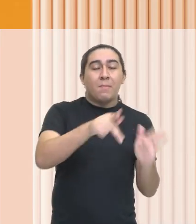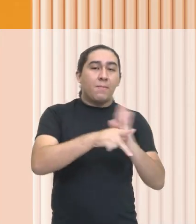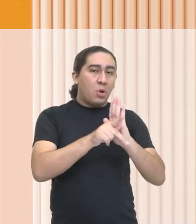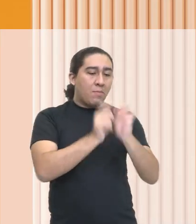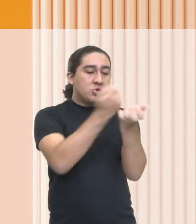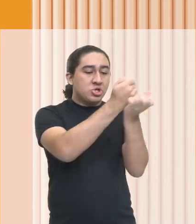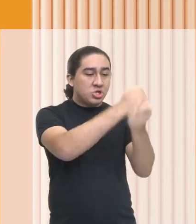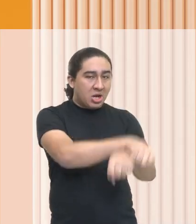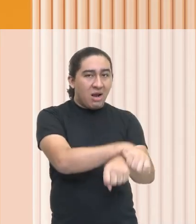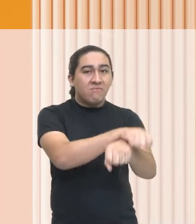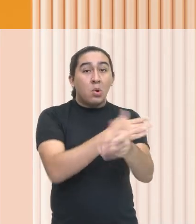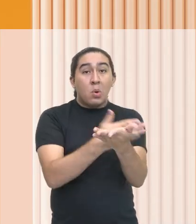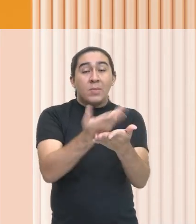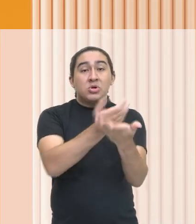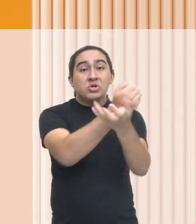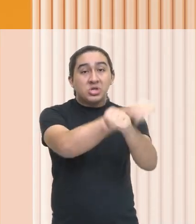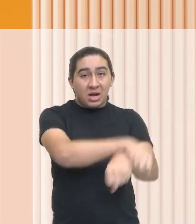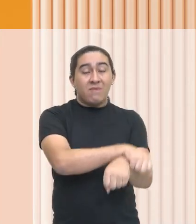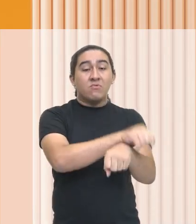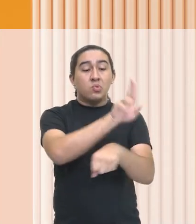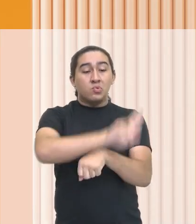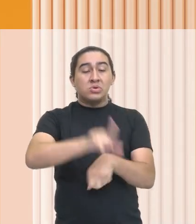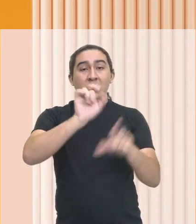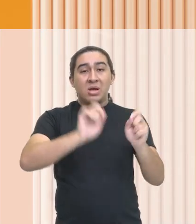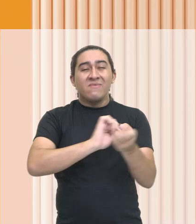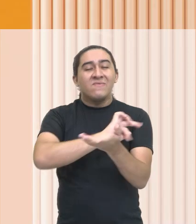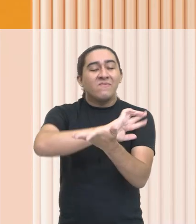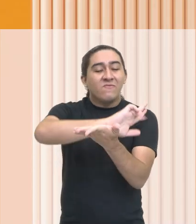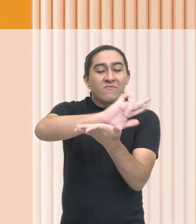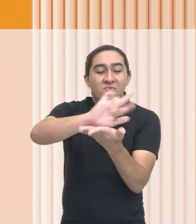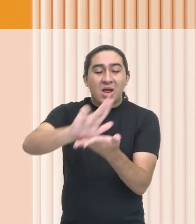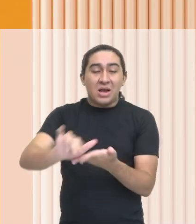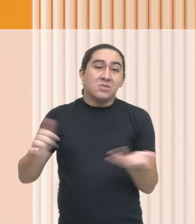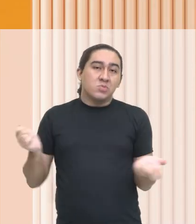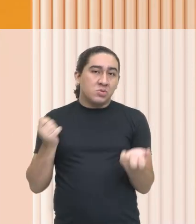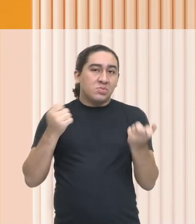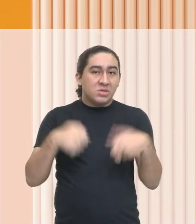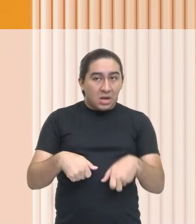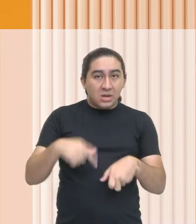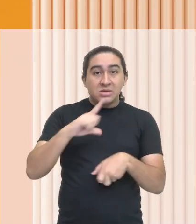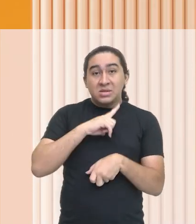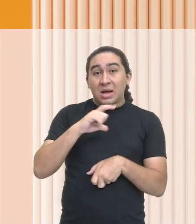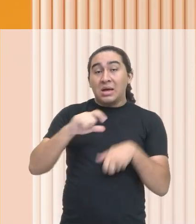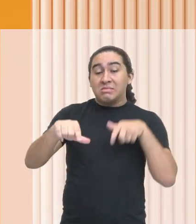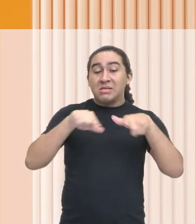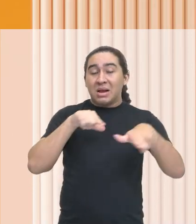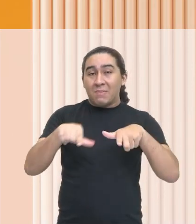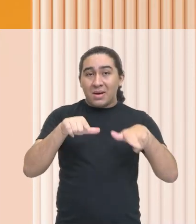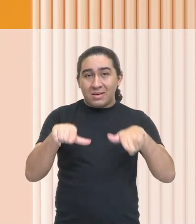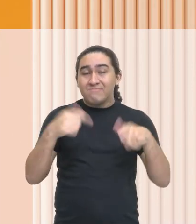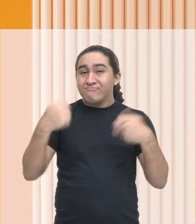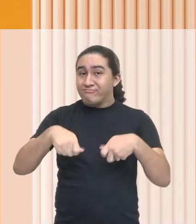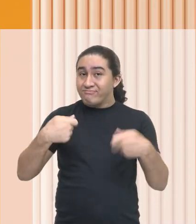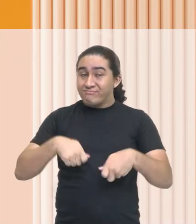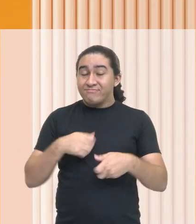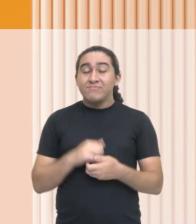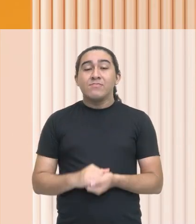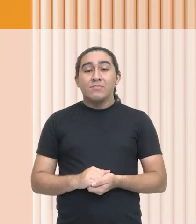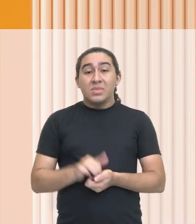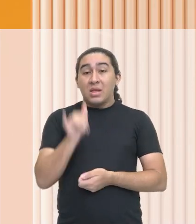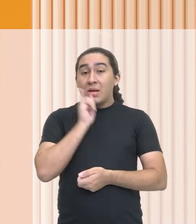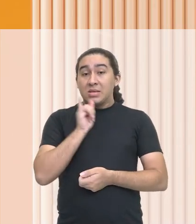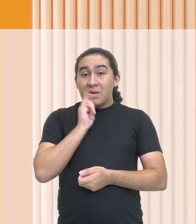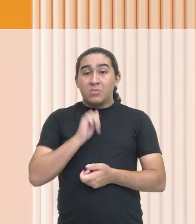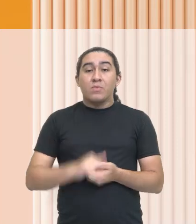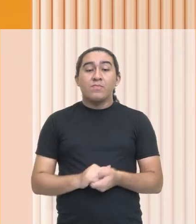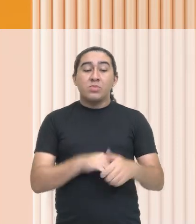vez escravizados, eles eram utilizados para as diversas formas possíveis que fossem necessárias. Como, por